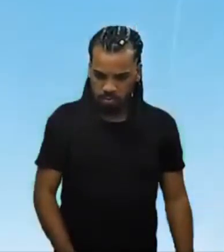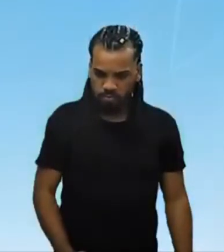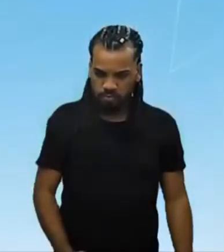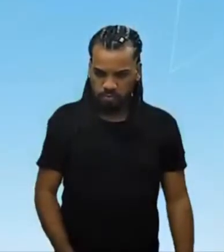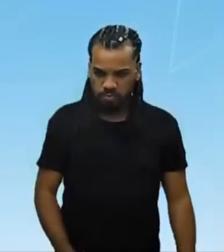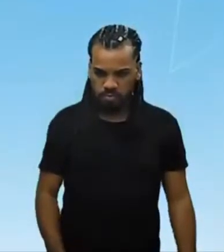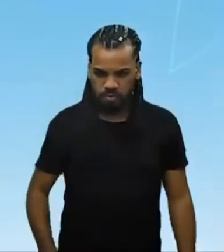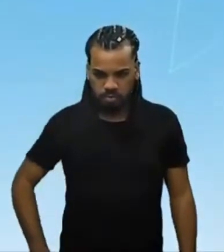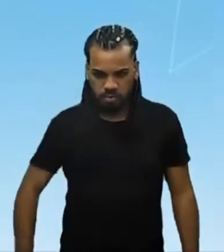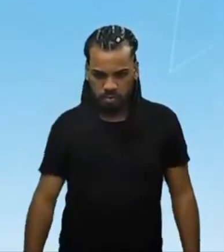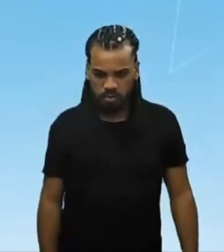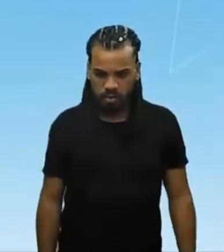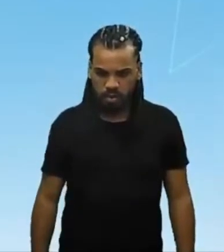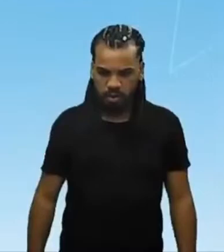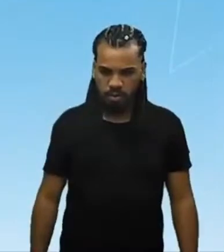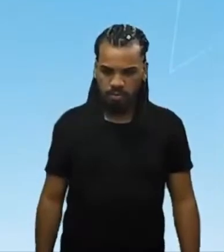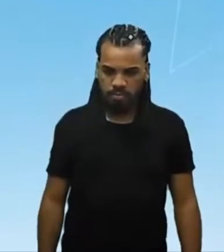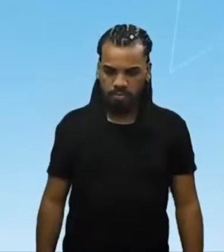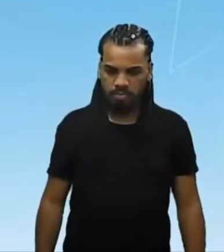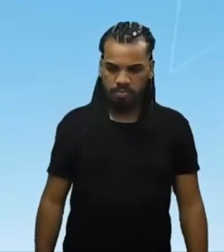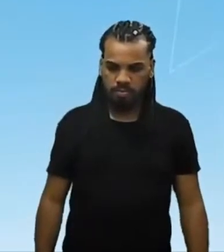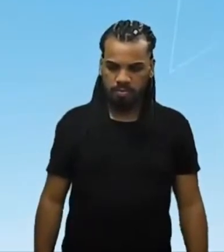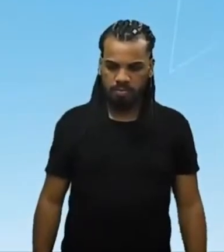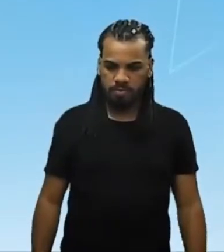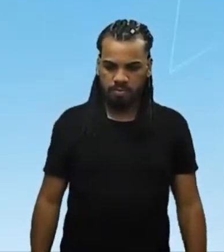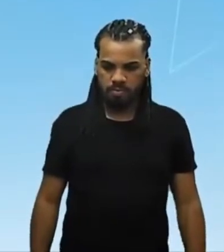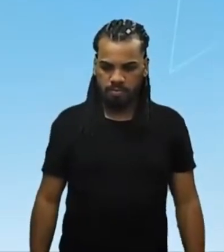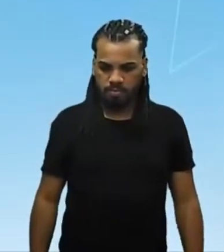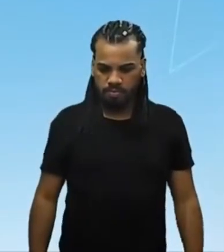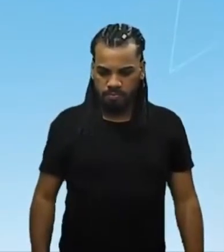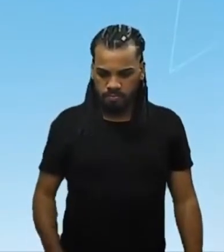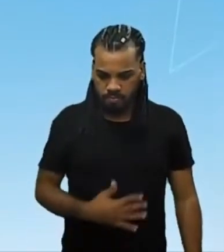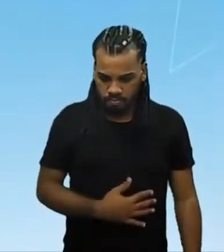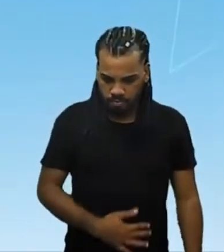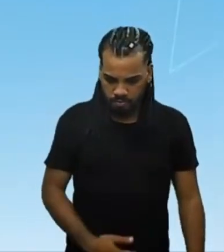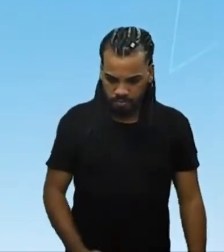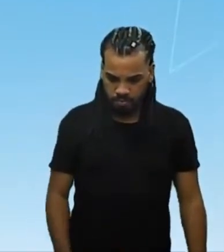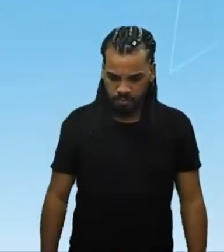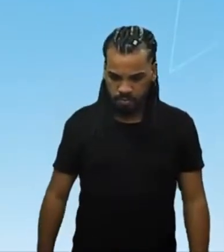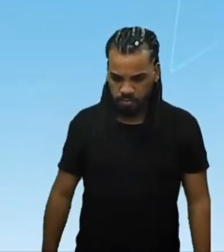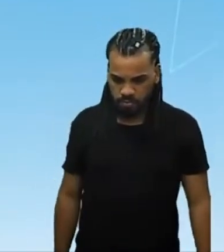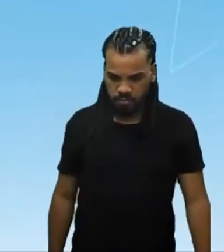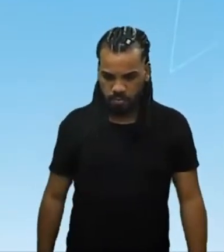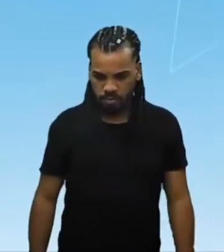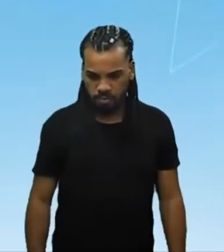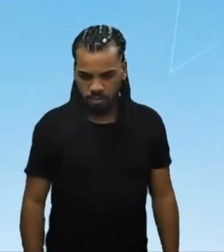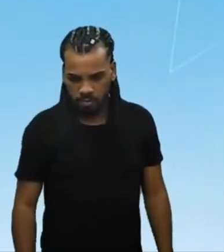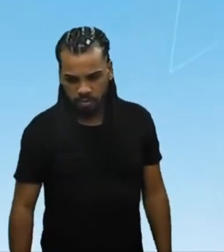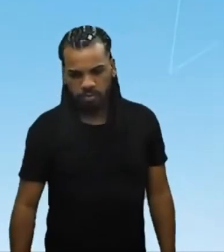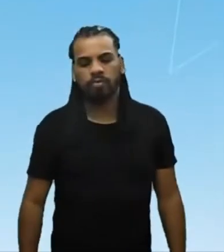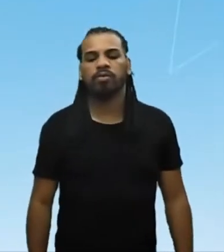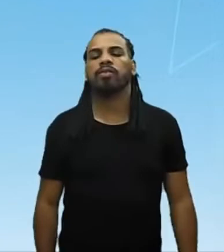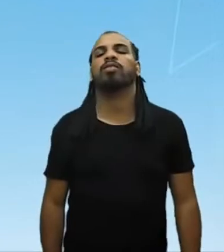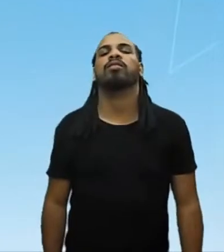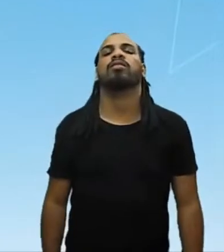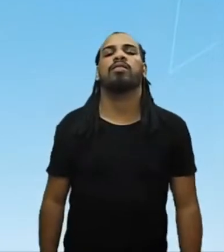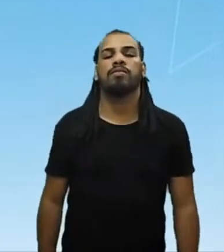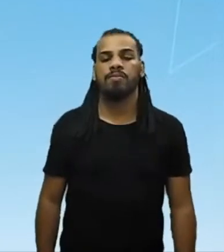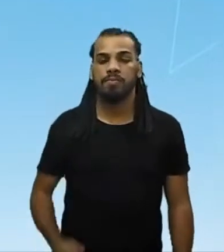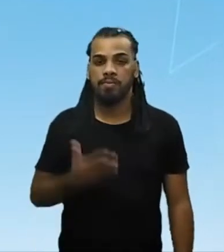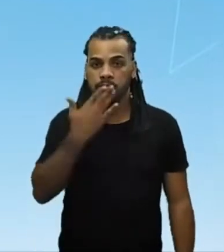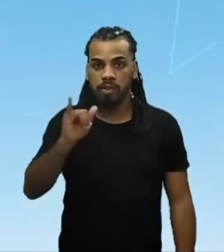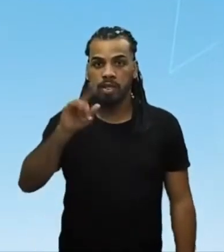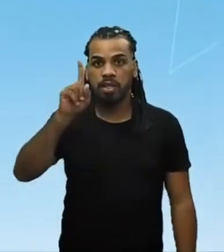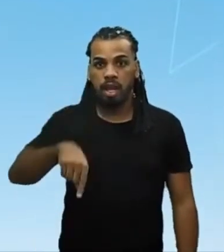Valeu? Olha aí. A economia da civilização Inca, a gente precisa também entender que as